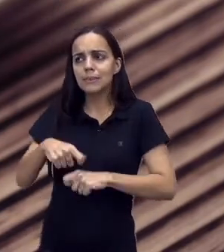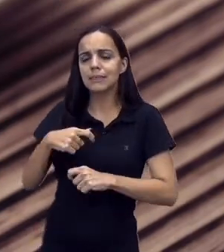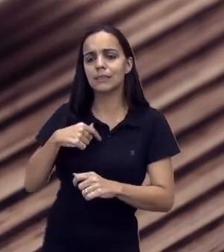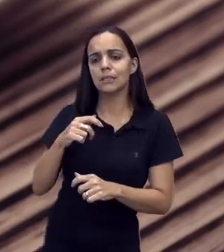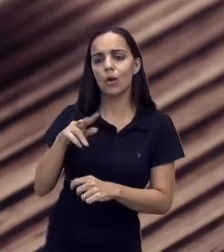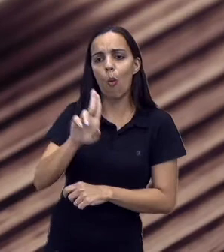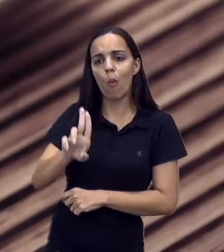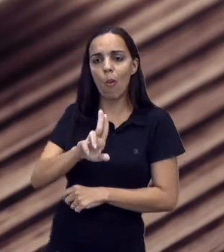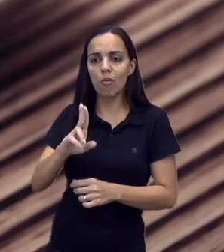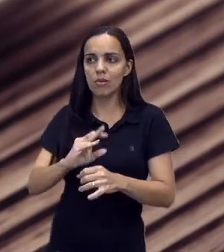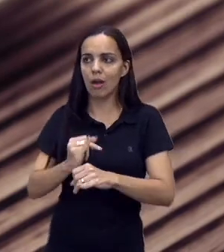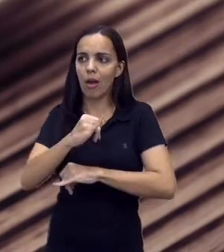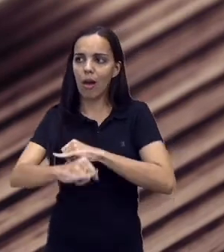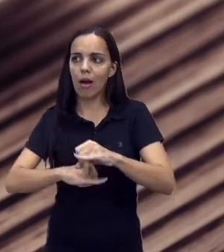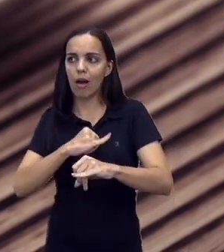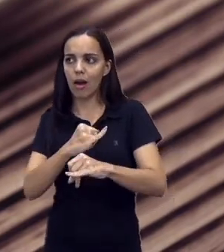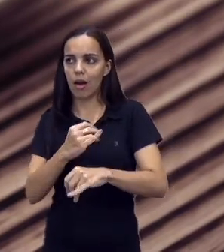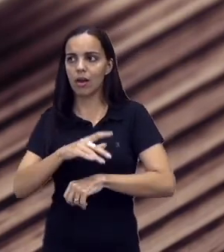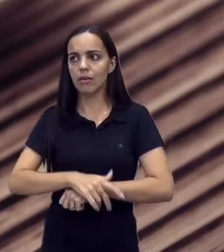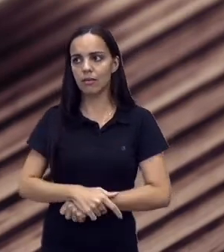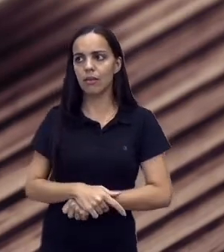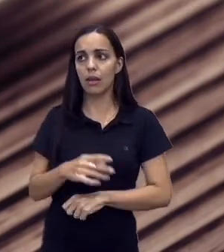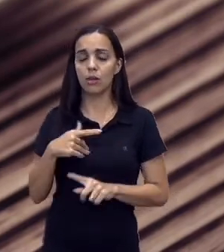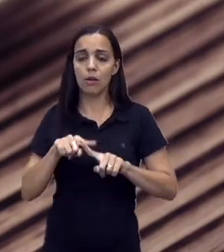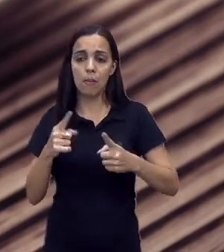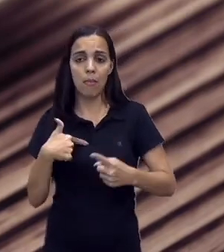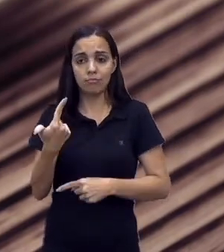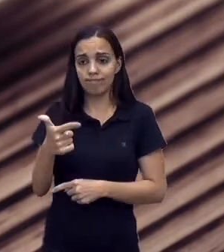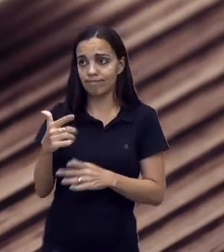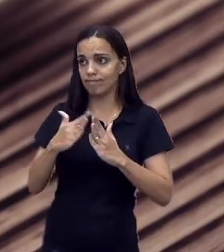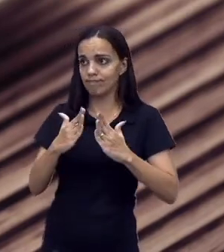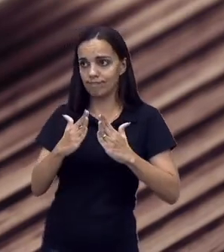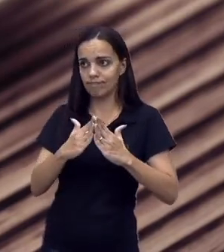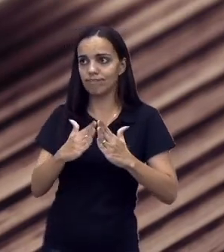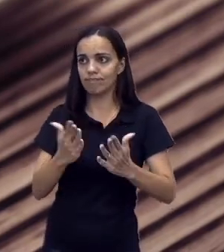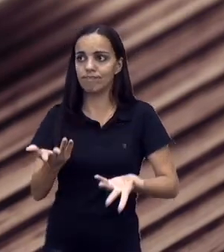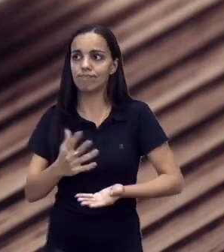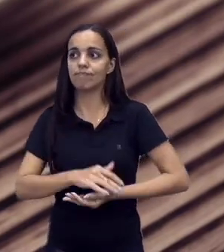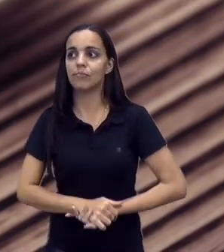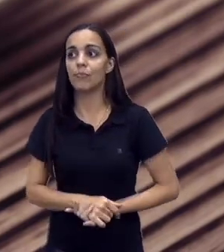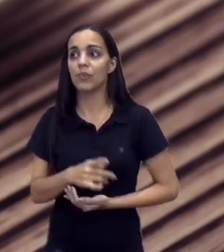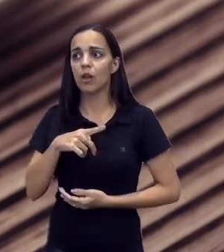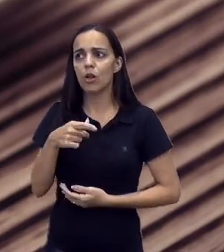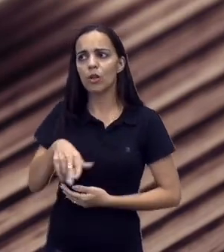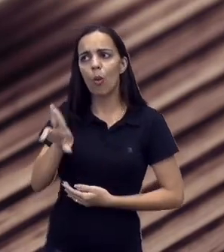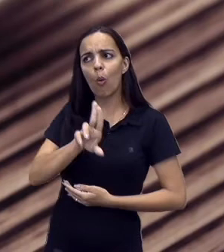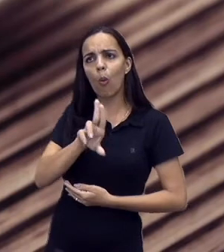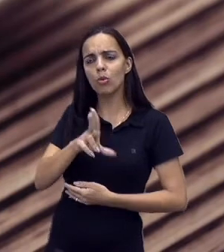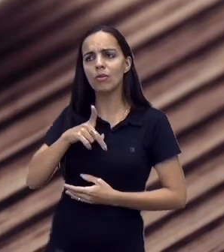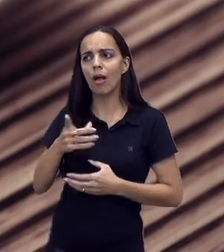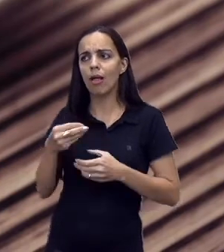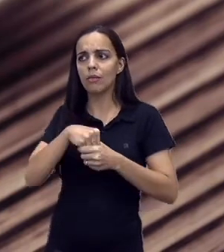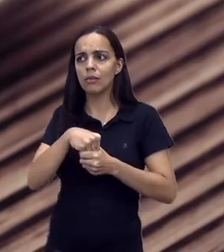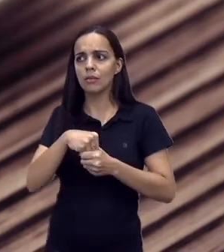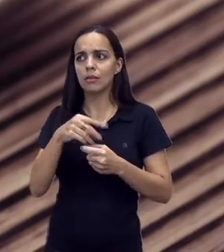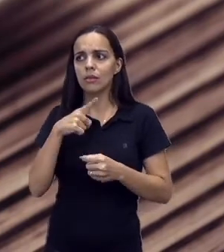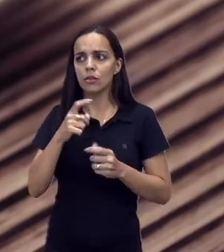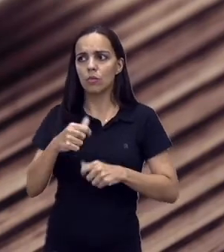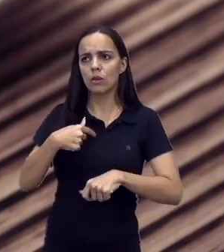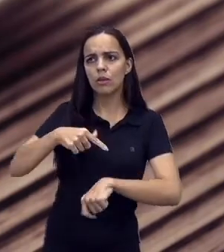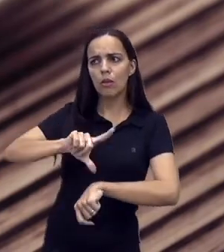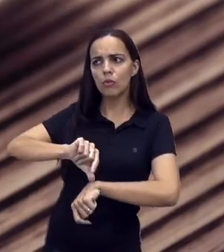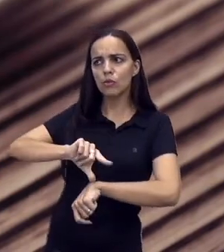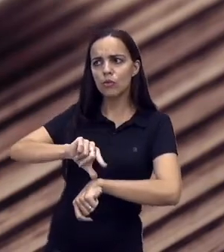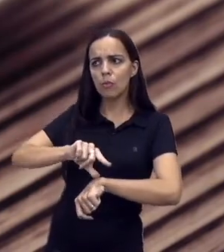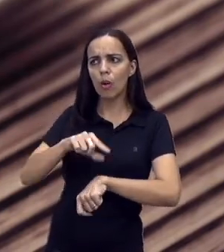coisas que não façam parte da aula, que fiquem escutando música na hora errada, que fiquem jogando em horas que não devem ou nos momentos de